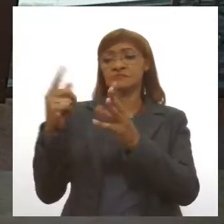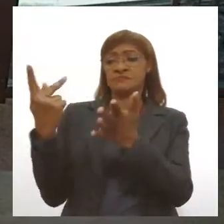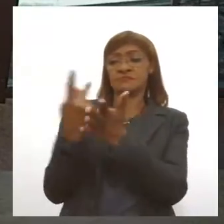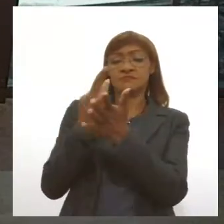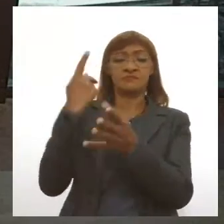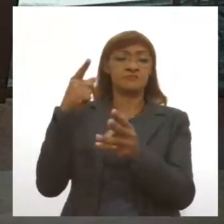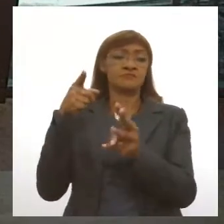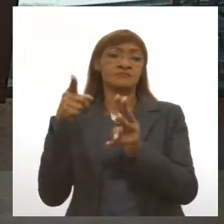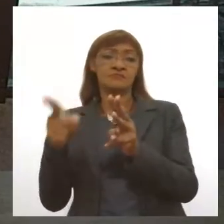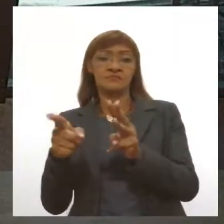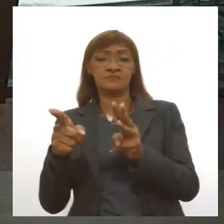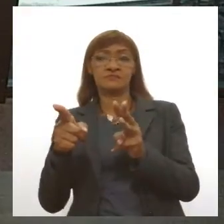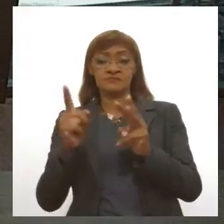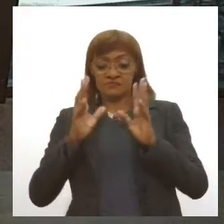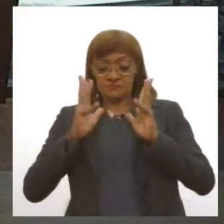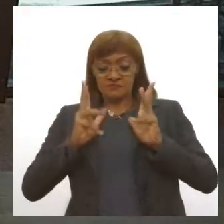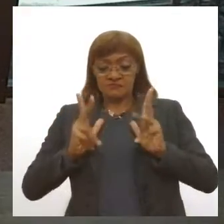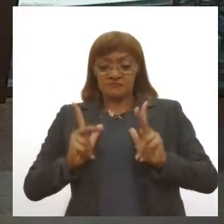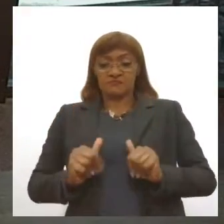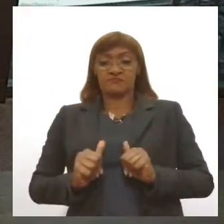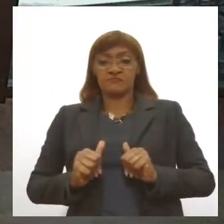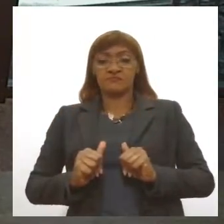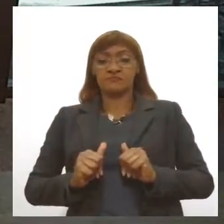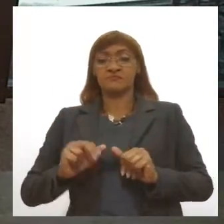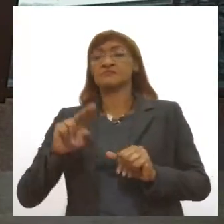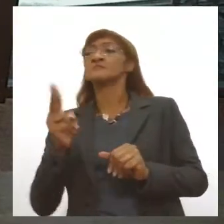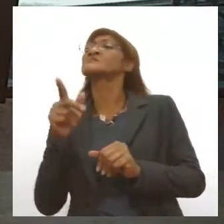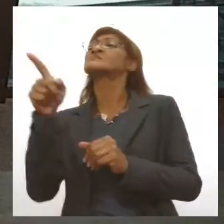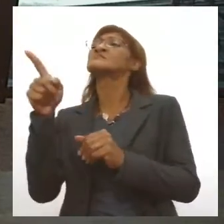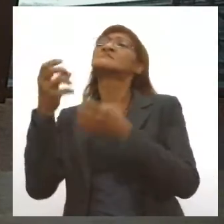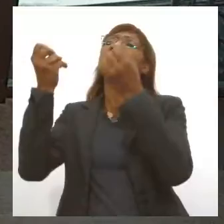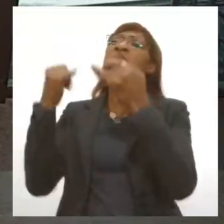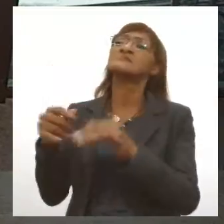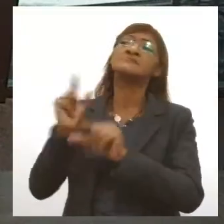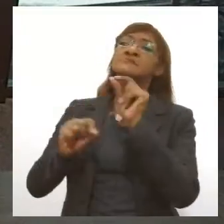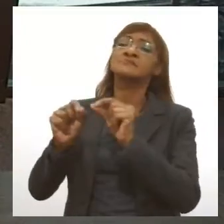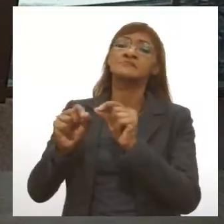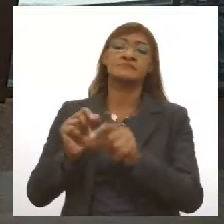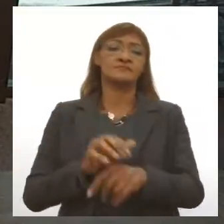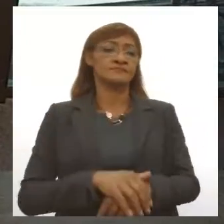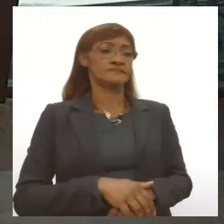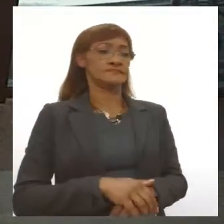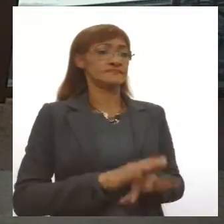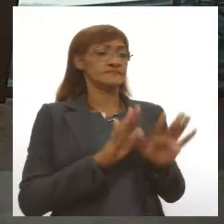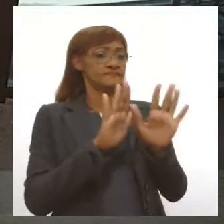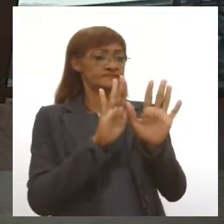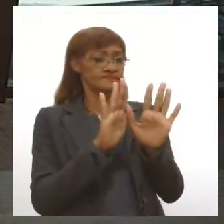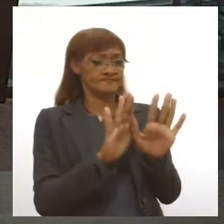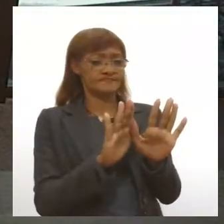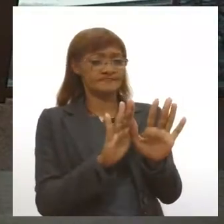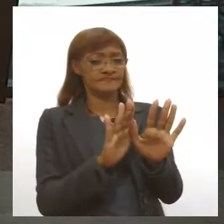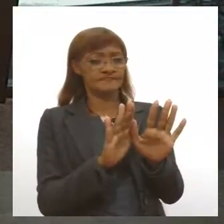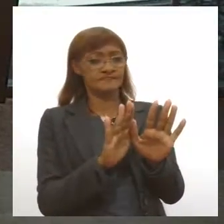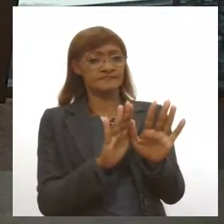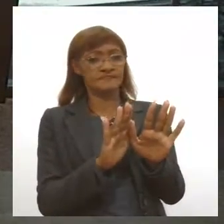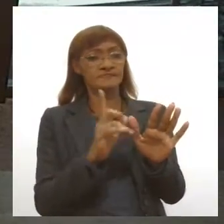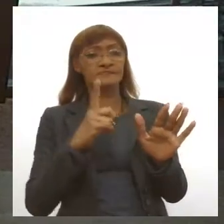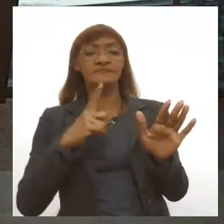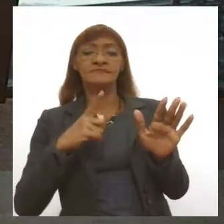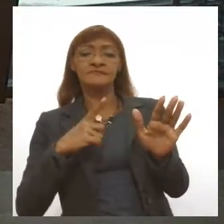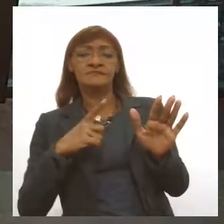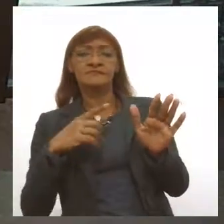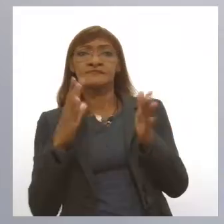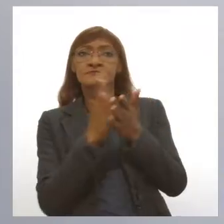e sobre essa imunidade ser imediata. que é o senhor tem a dizer sobre esse assunto? Tiago, isso são protocolos que foram